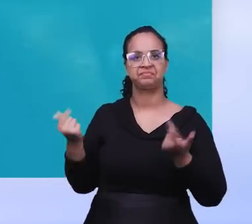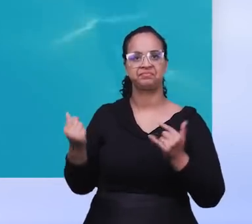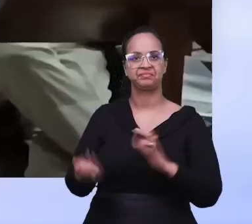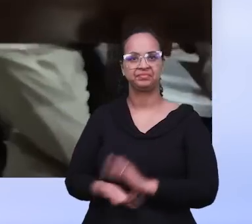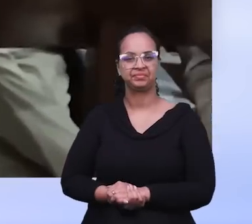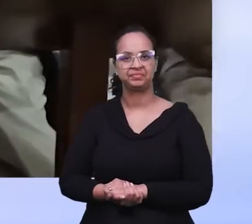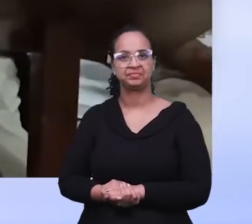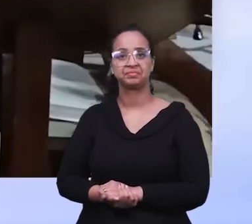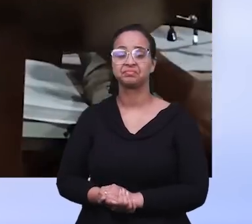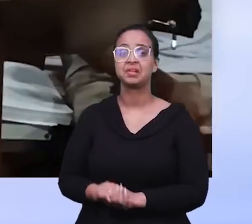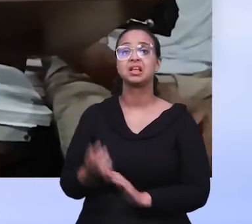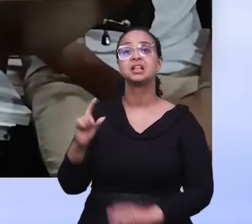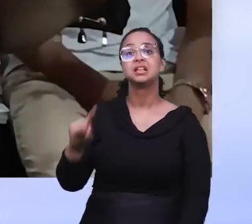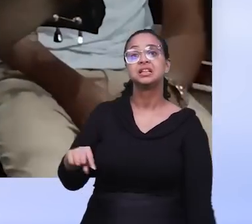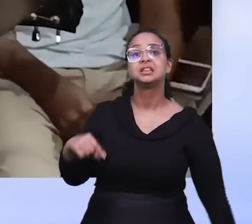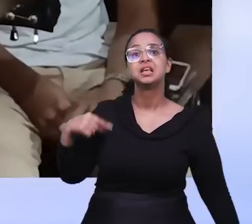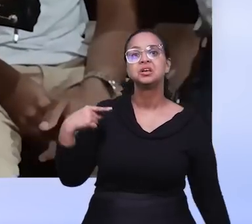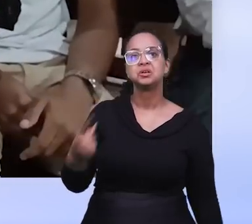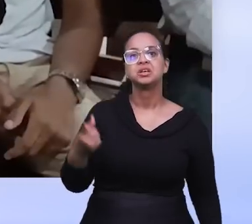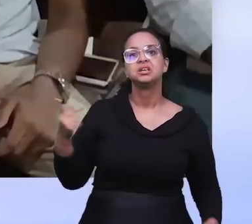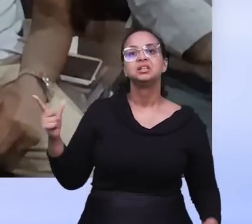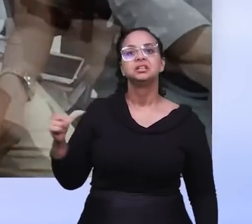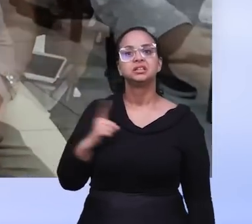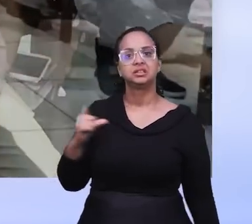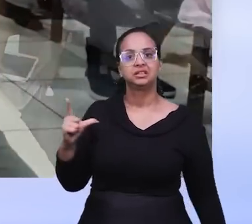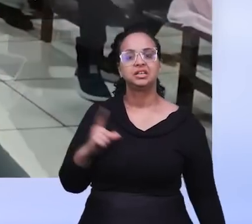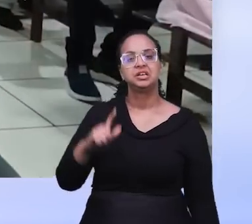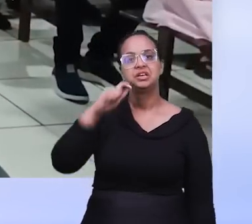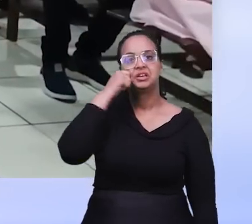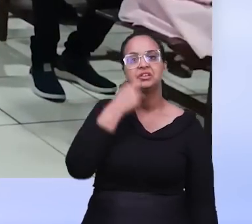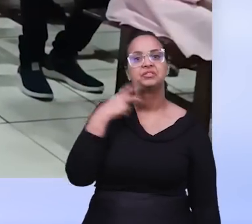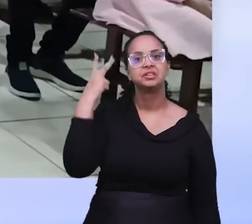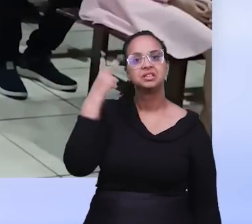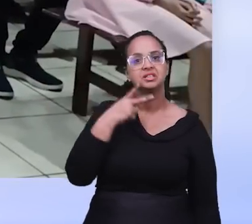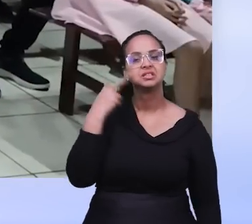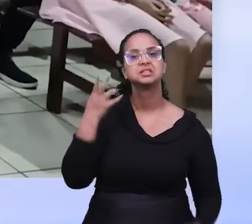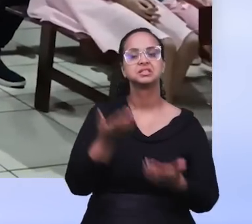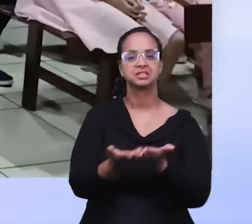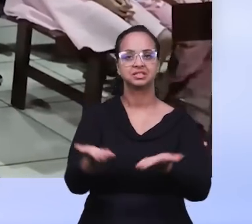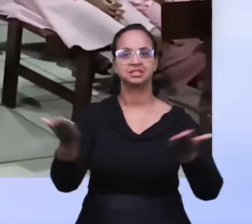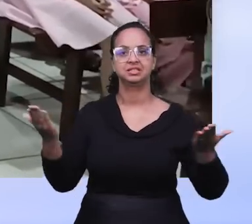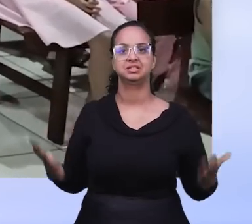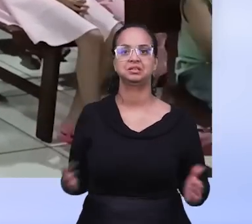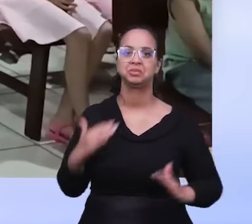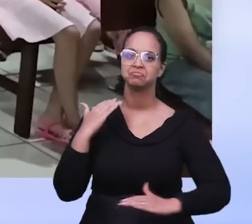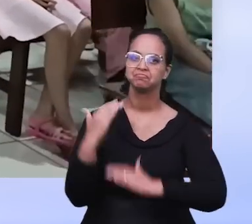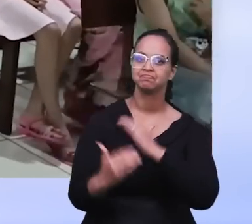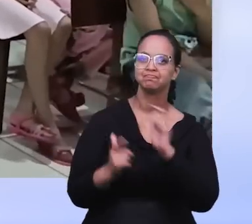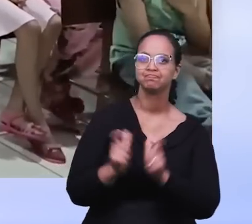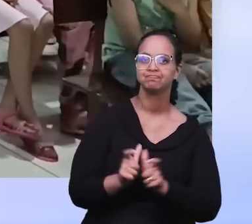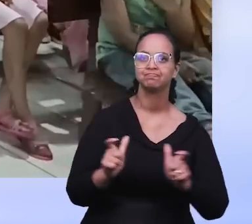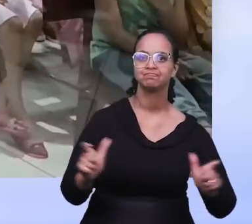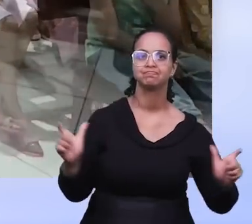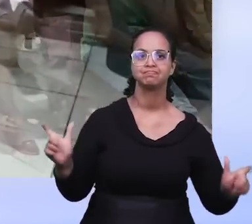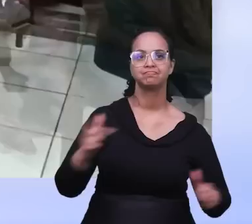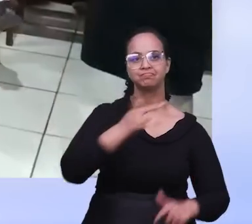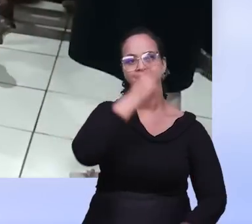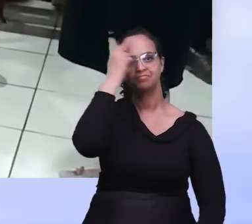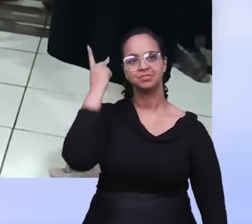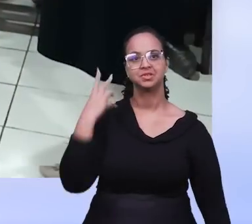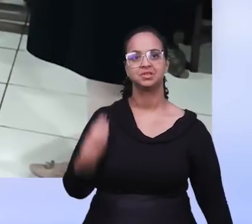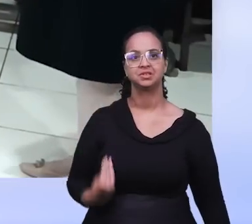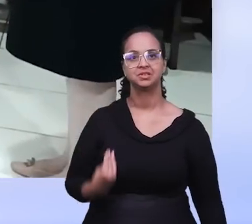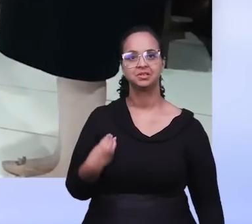maravilha. E a segunda festa foi a ceia na qual o nome do Senhor foi glorificado pelo crescimento da obra na